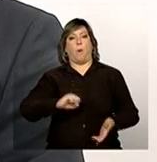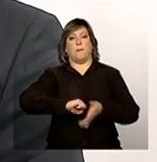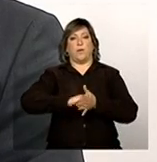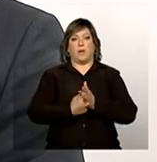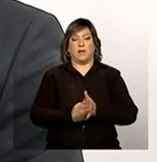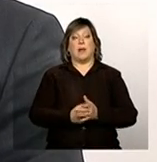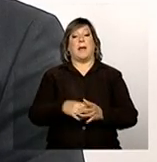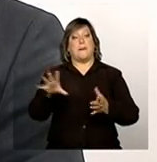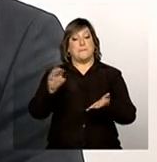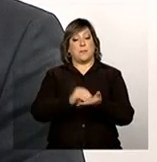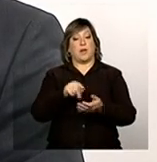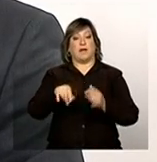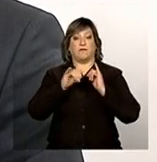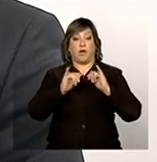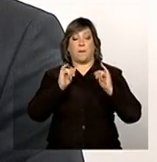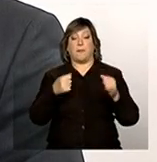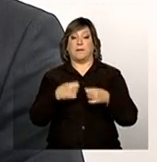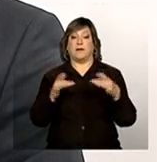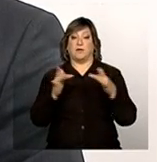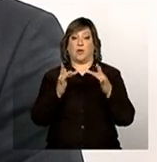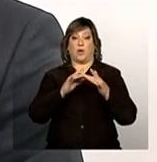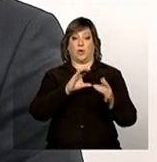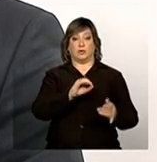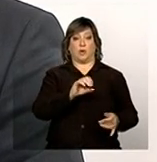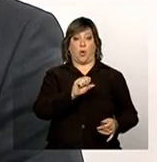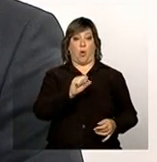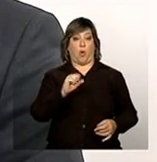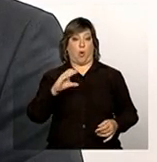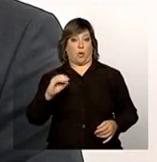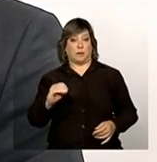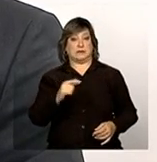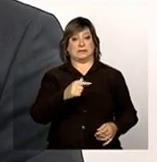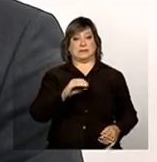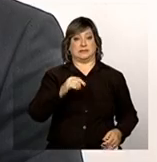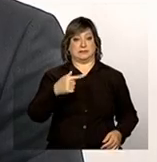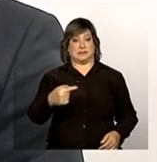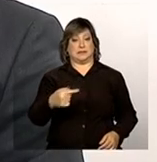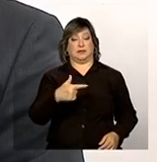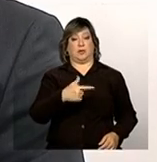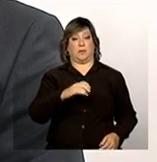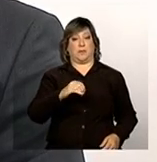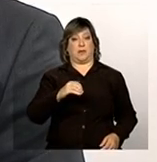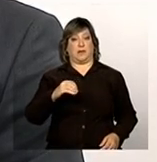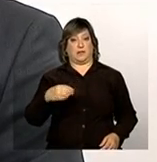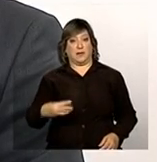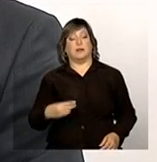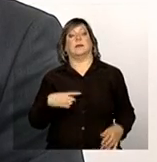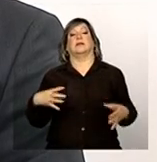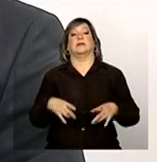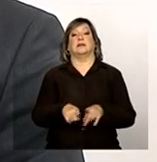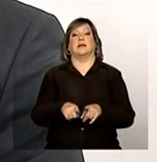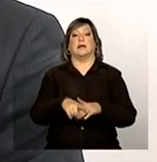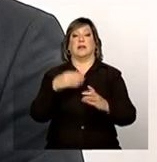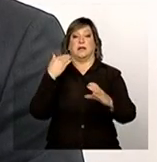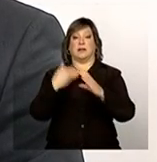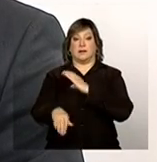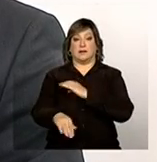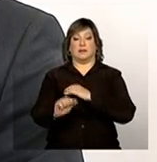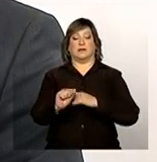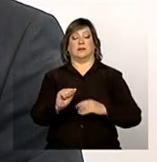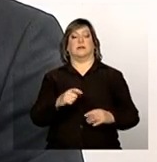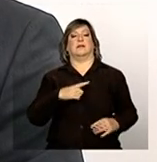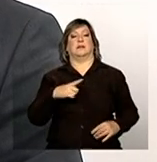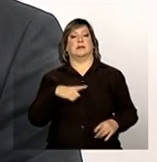e entra em contato com 0800 707 2003 ou manda um e-mail para rede.suas.mds.gov